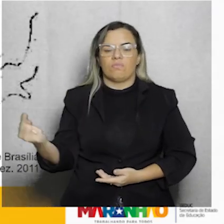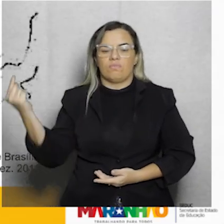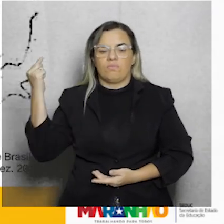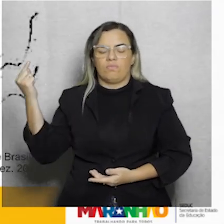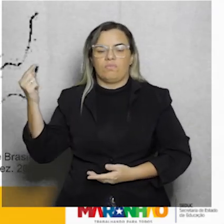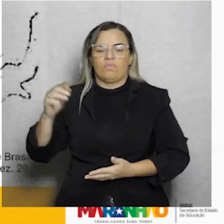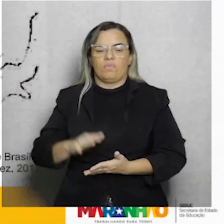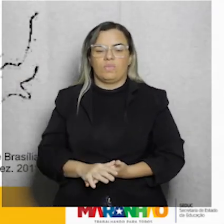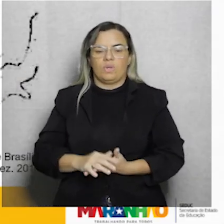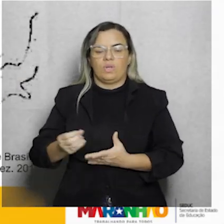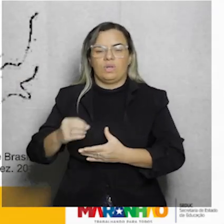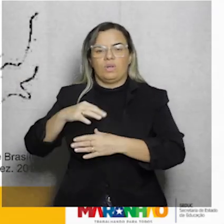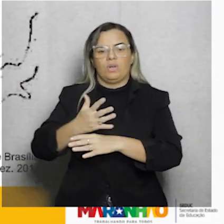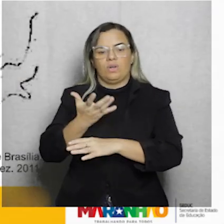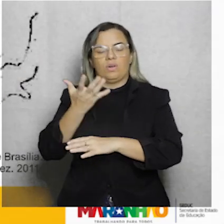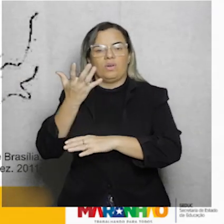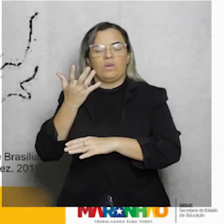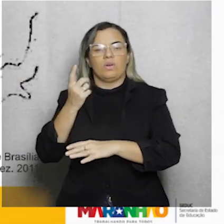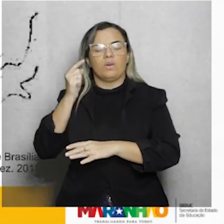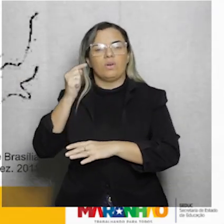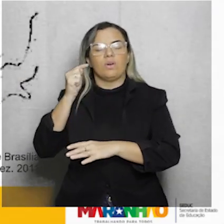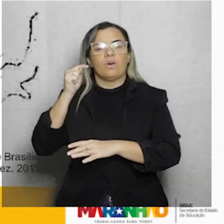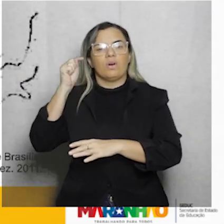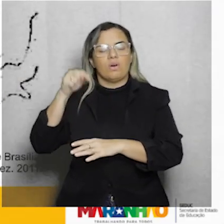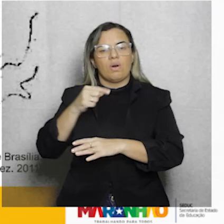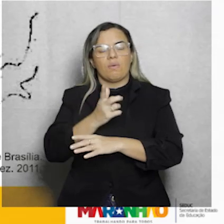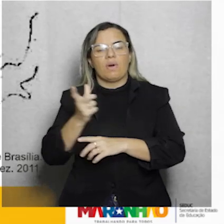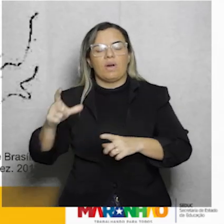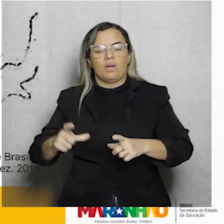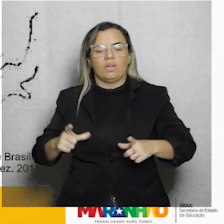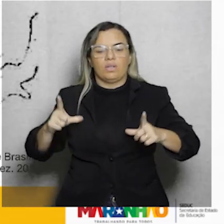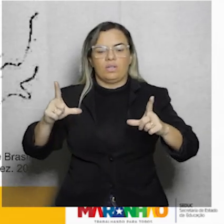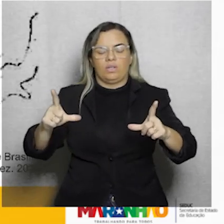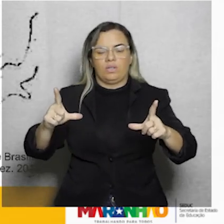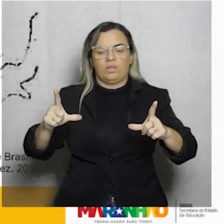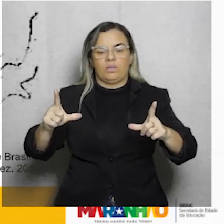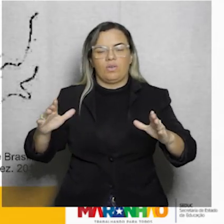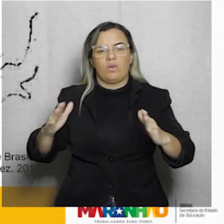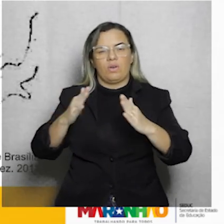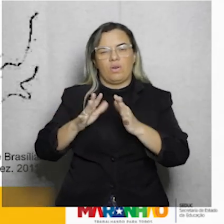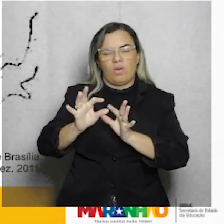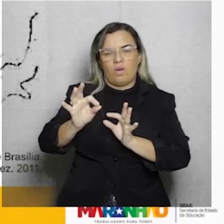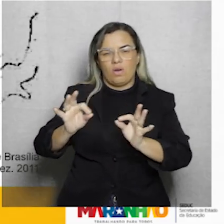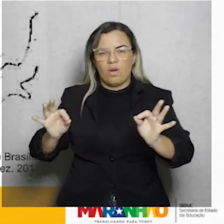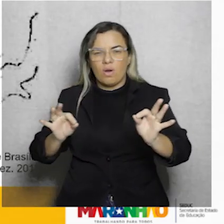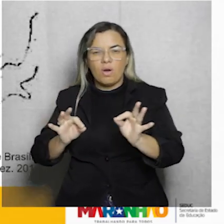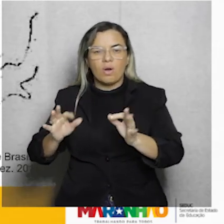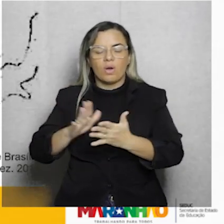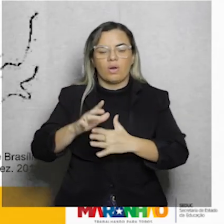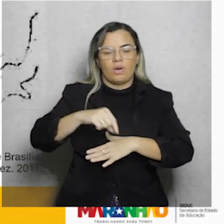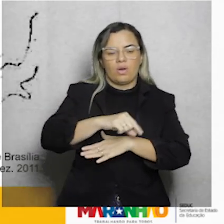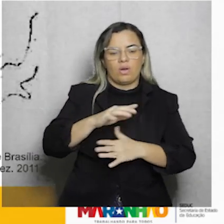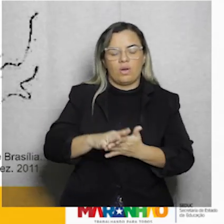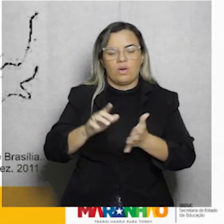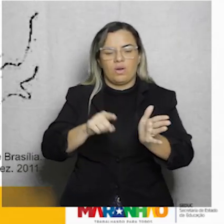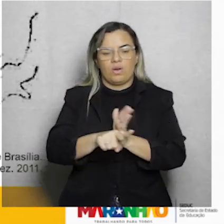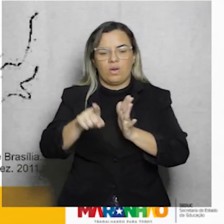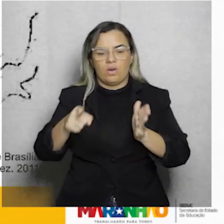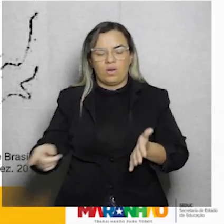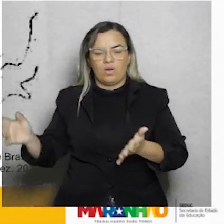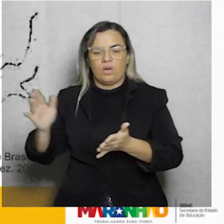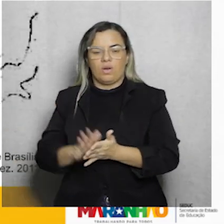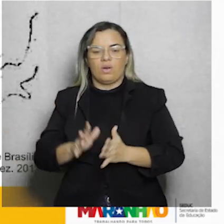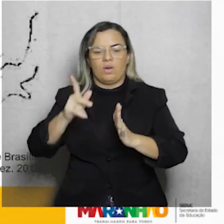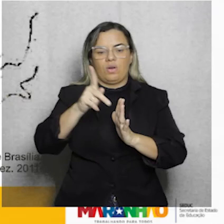planta. E olhem só para o comando do item em questão. O comando é muito importante. O arrojado